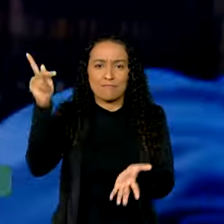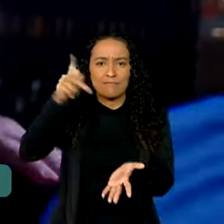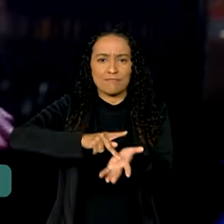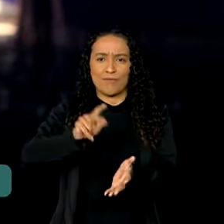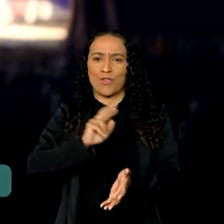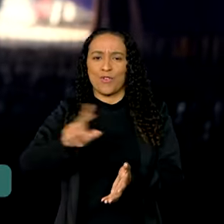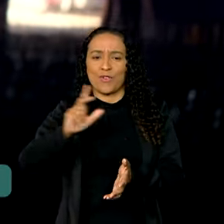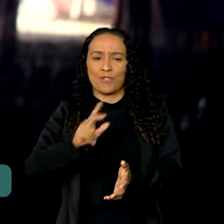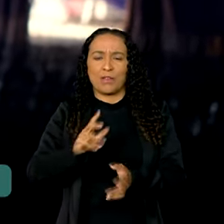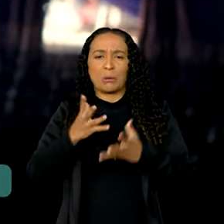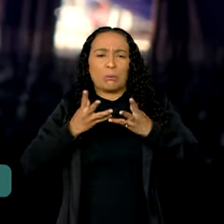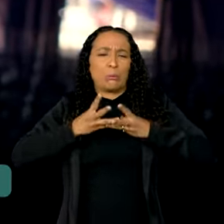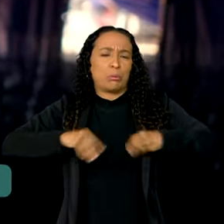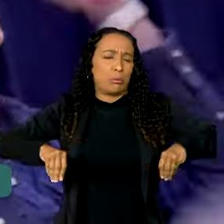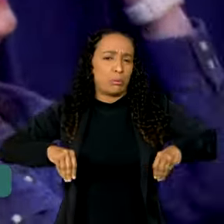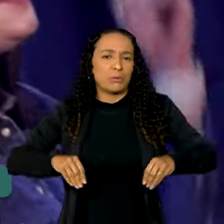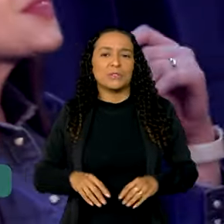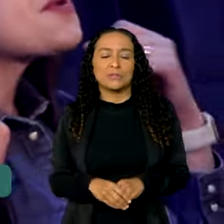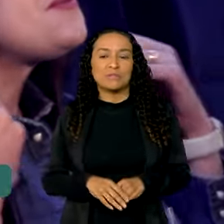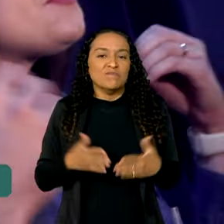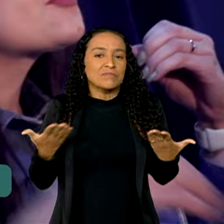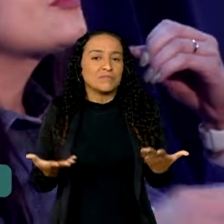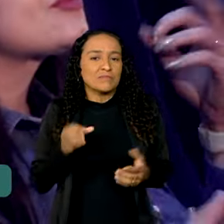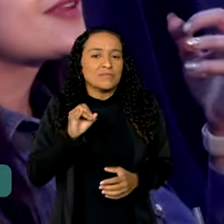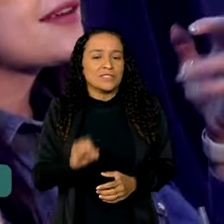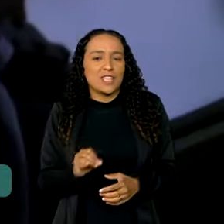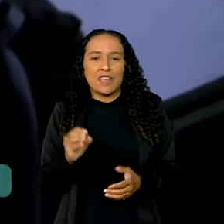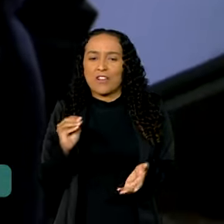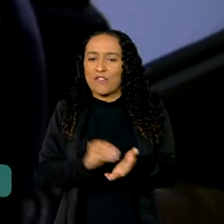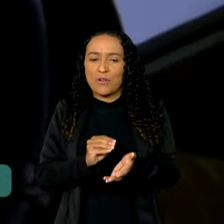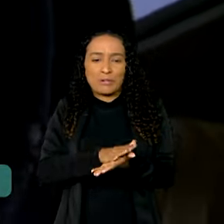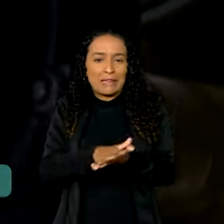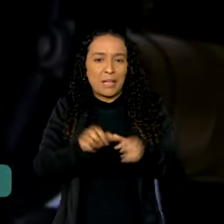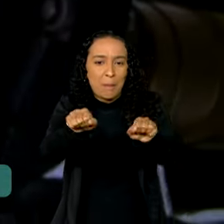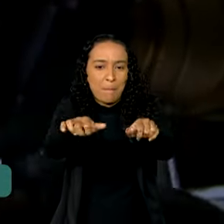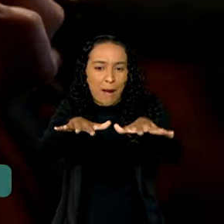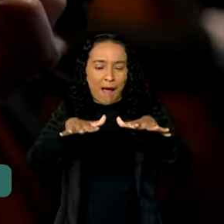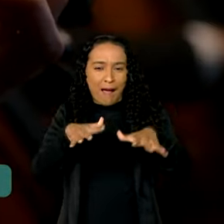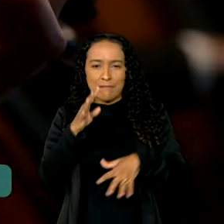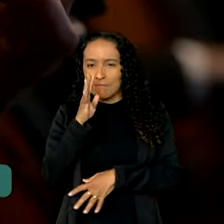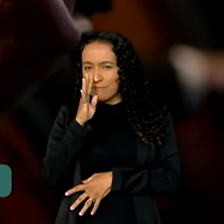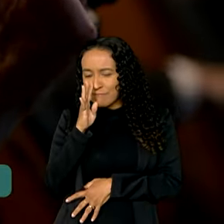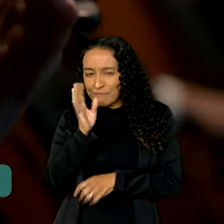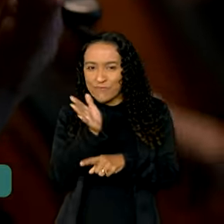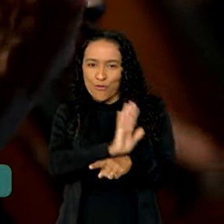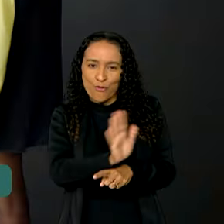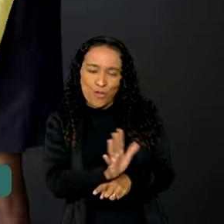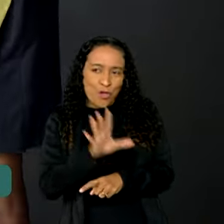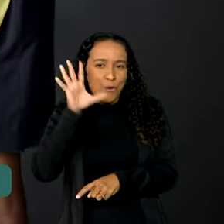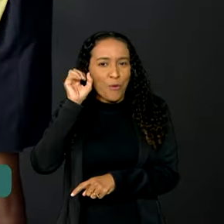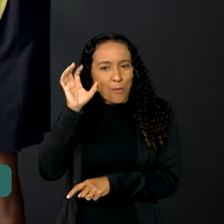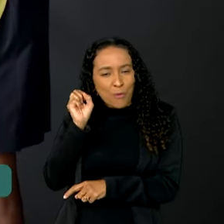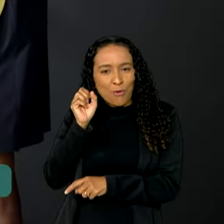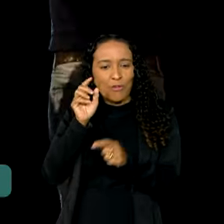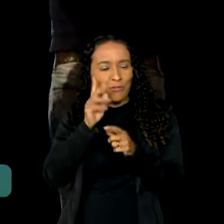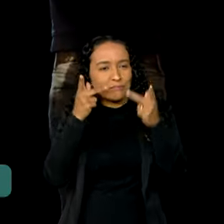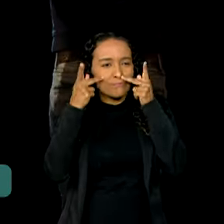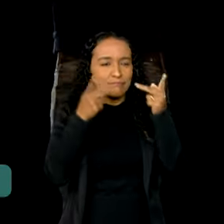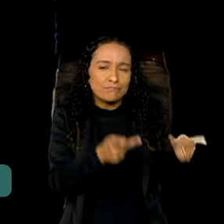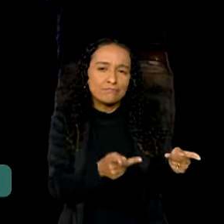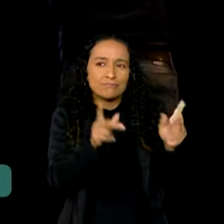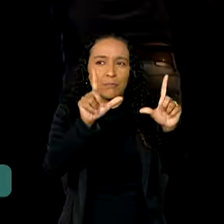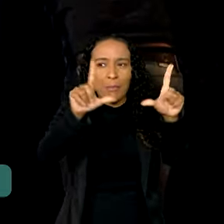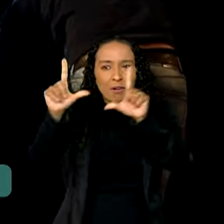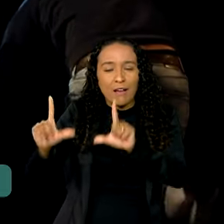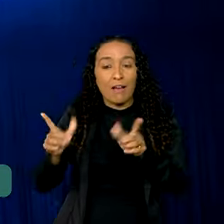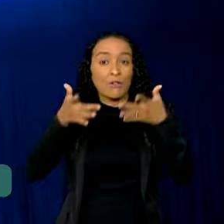não nos destrua. Agora, se não falta plateia para assistir a um filme, ouvir música, visitar uma exposição ou